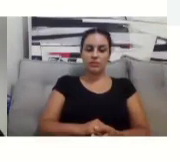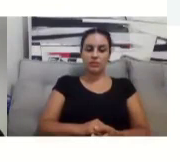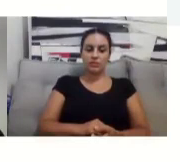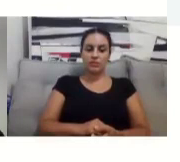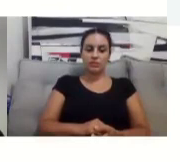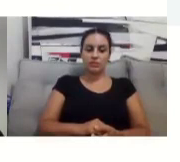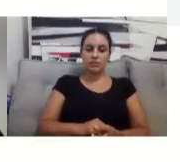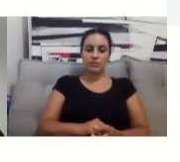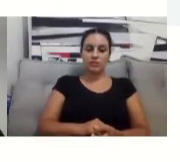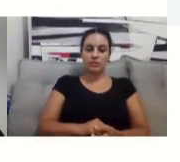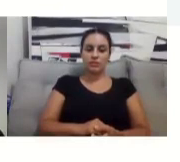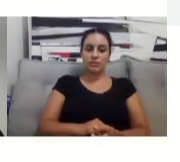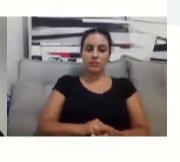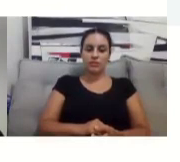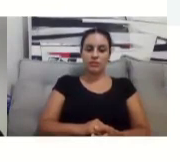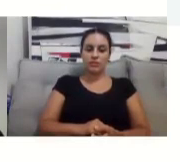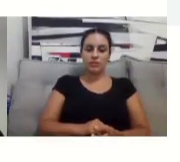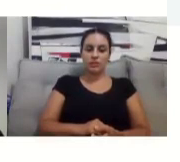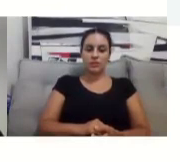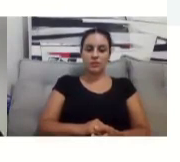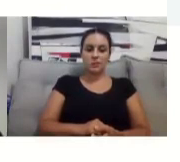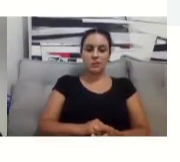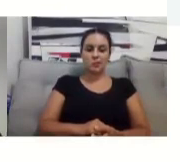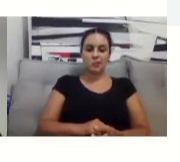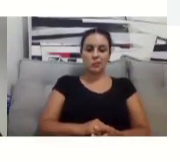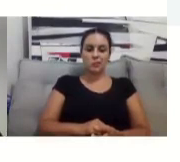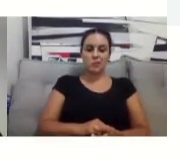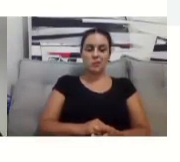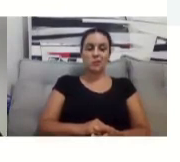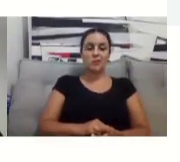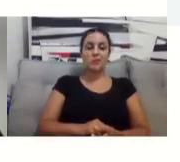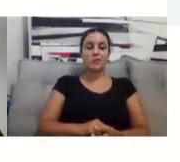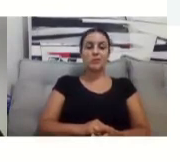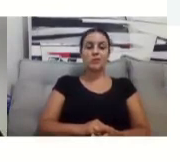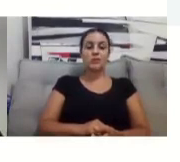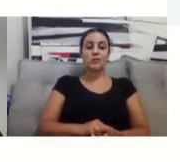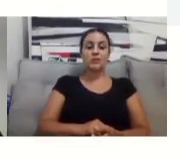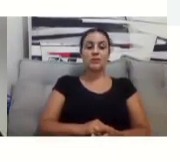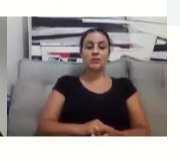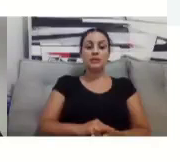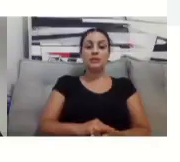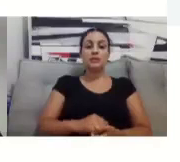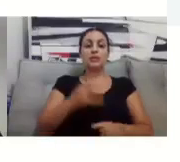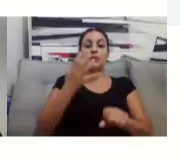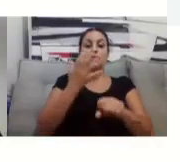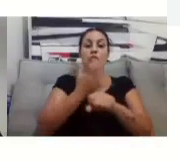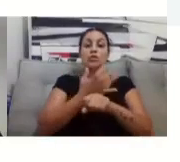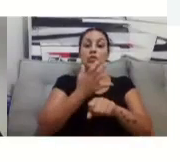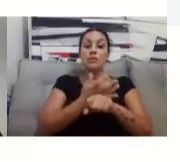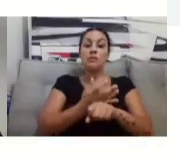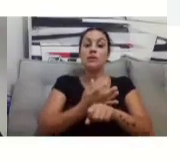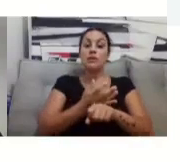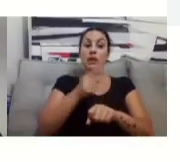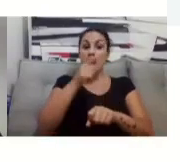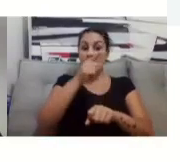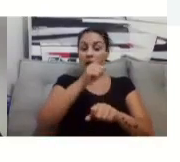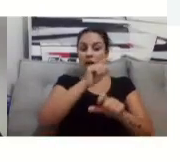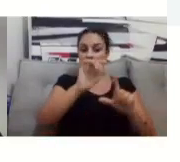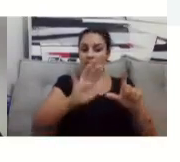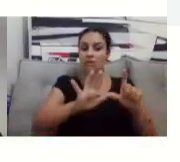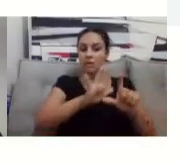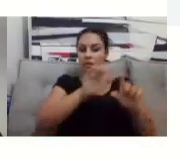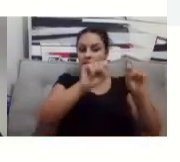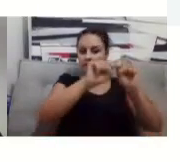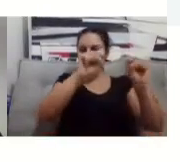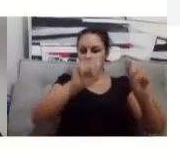As disciplinas já estão disponíveis, sim, lá, tá bom? Simone, se você não tiver